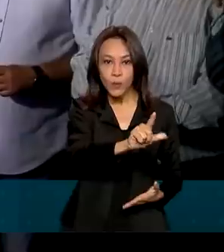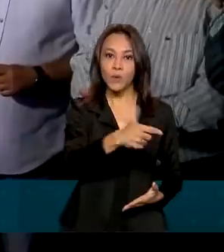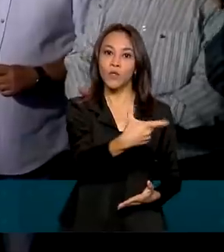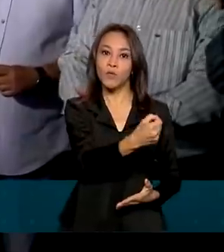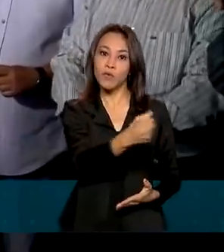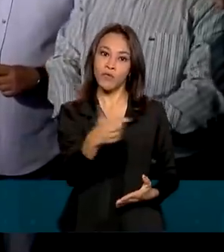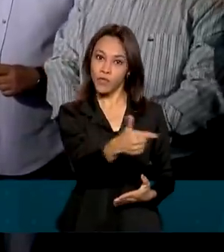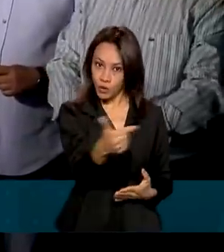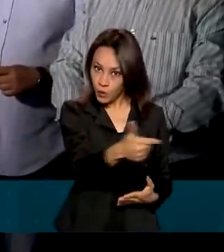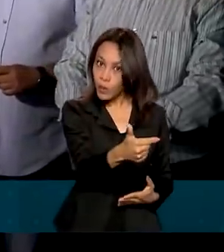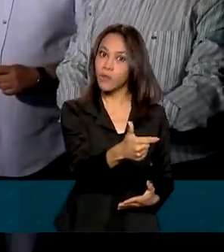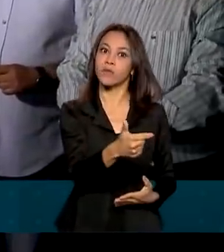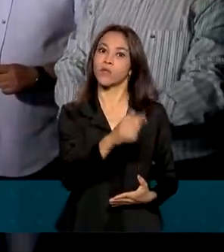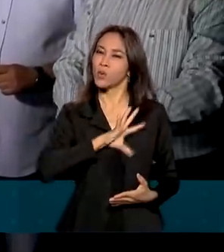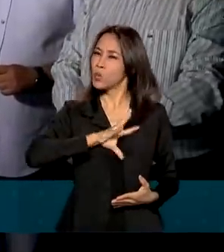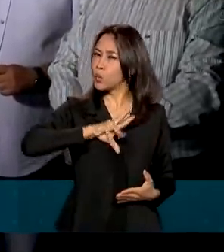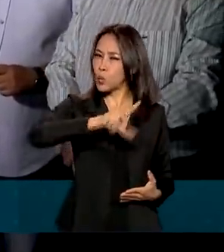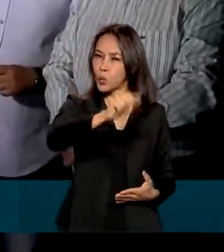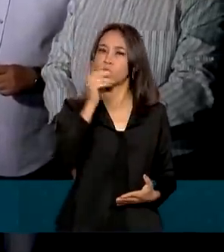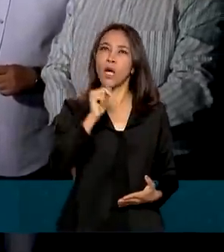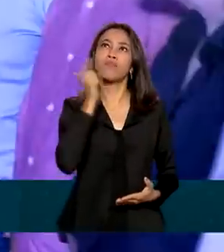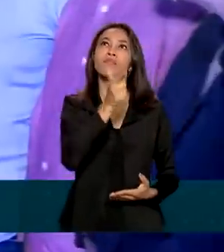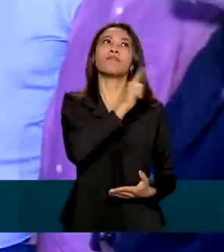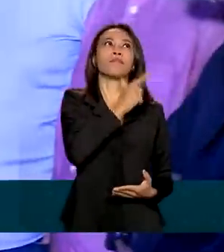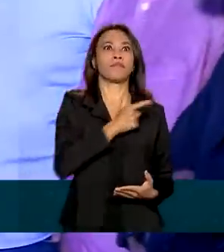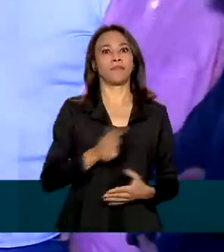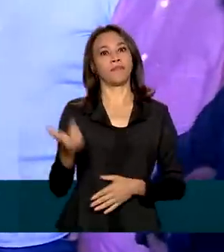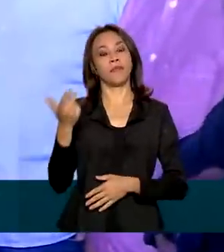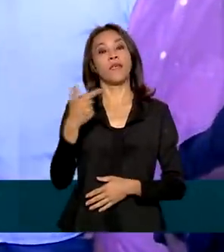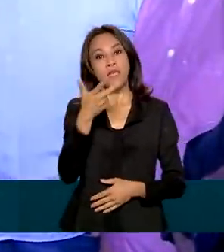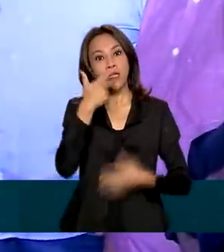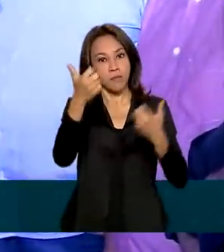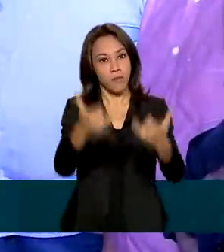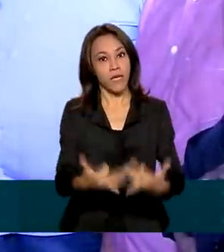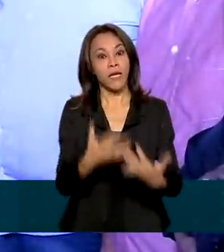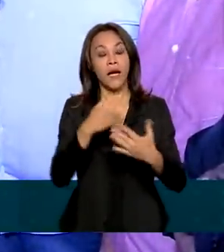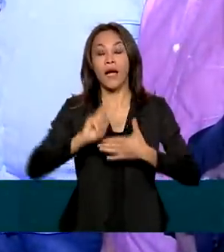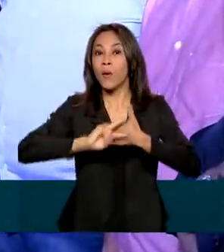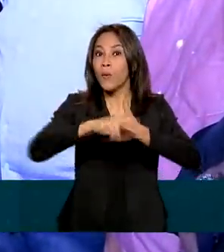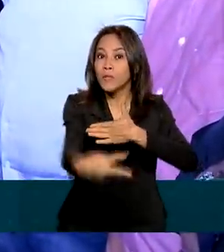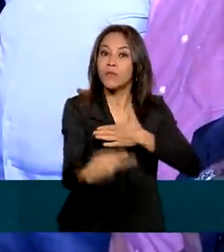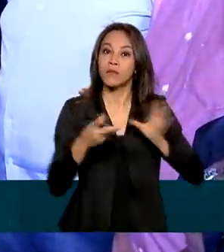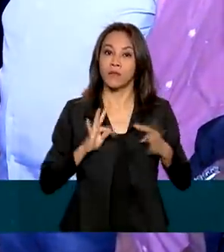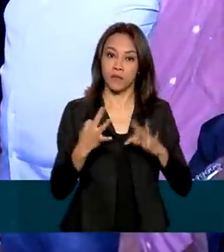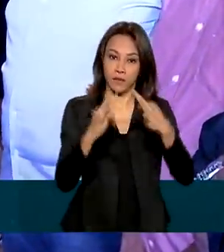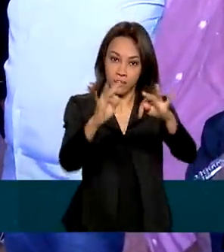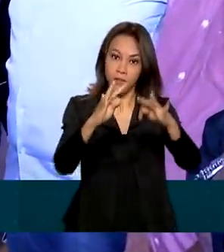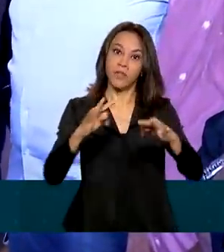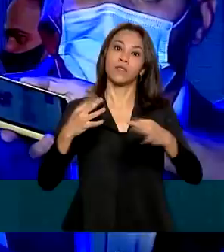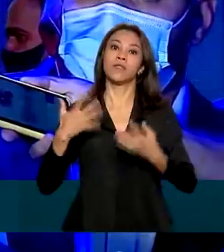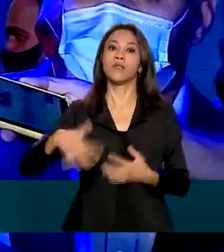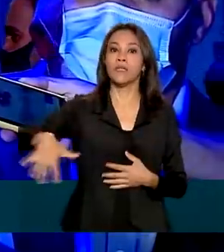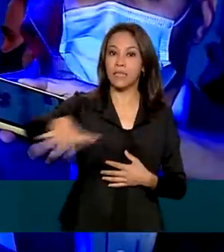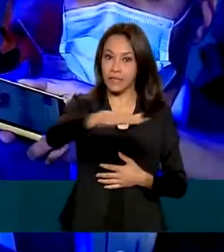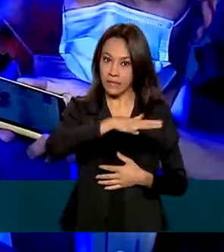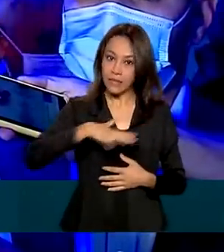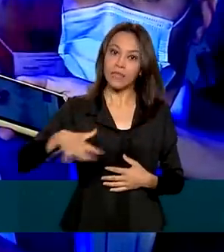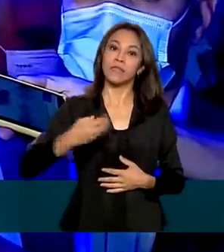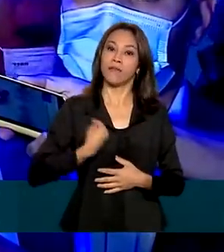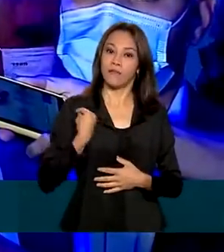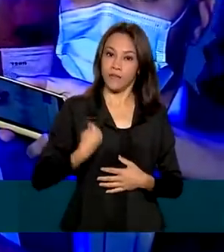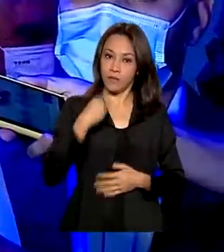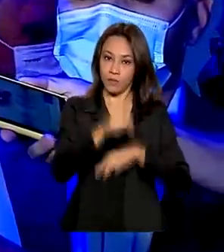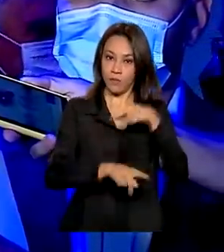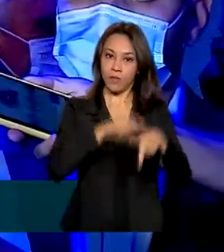Fábio Faria explica o impacto da nova tecnologia na economia e na vida dos brasileiros. Nós teremos